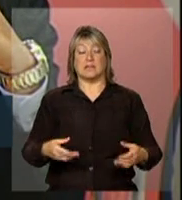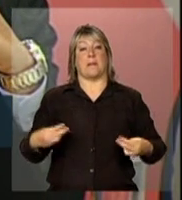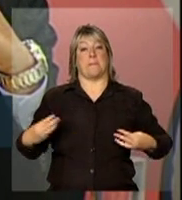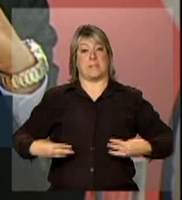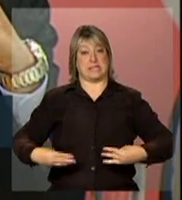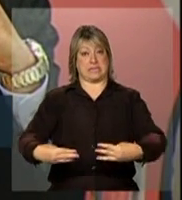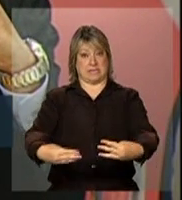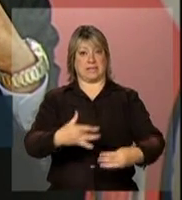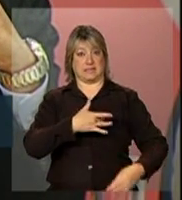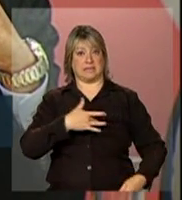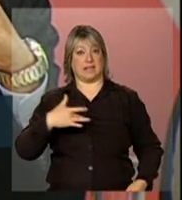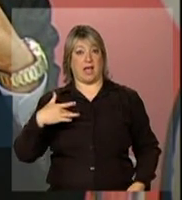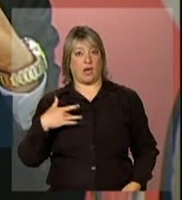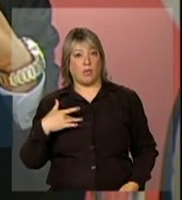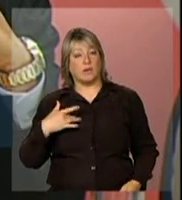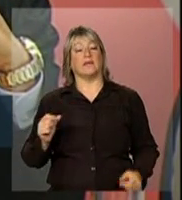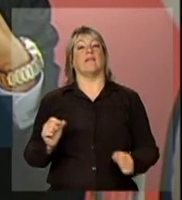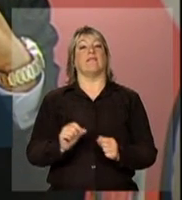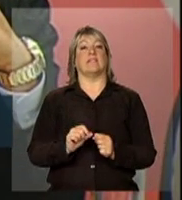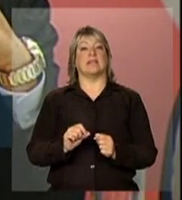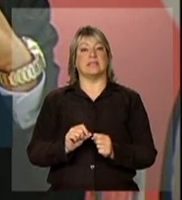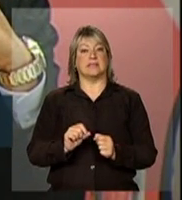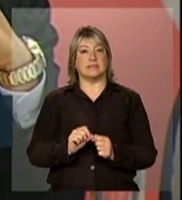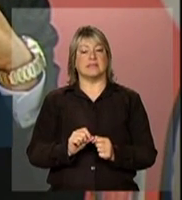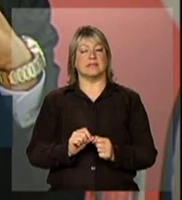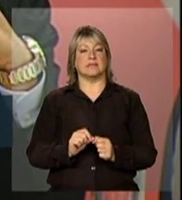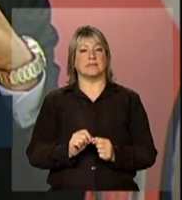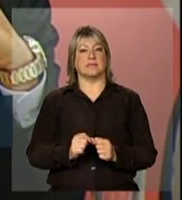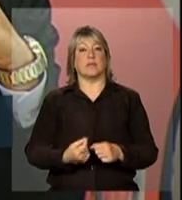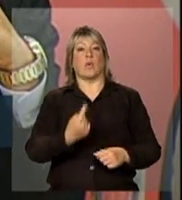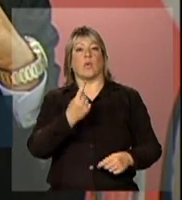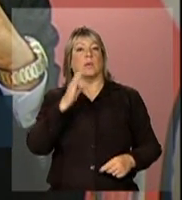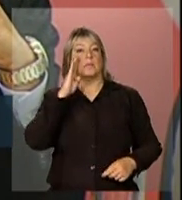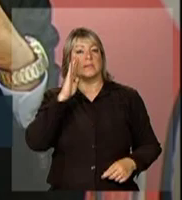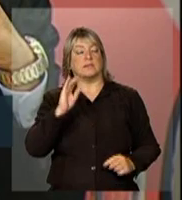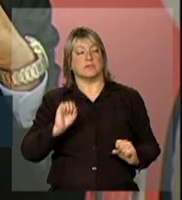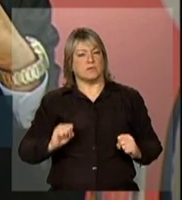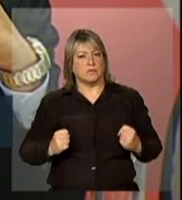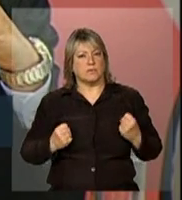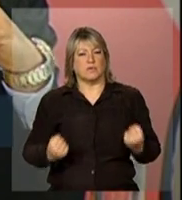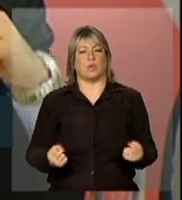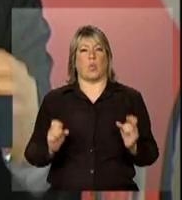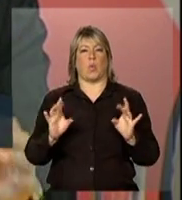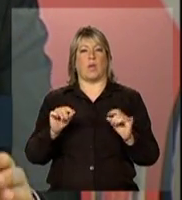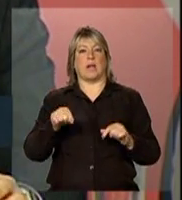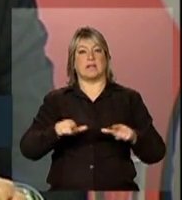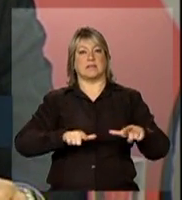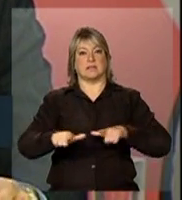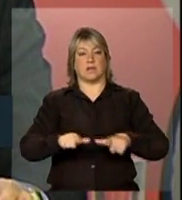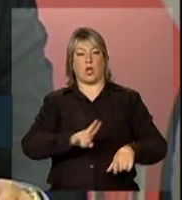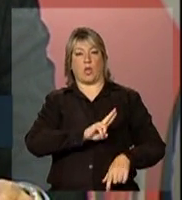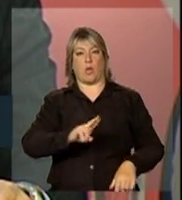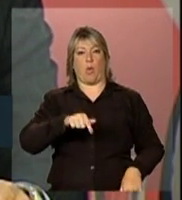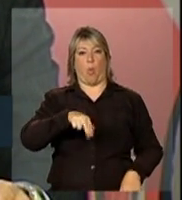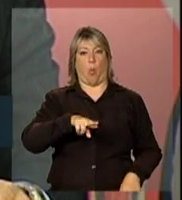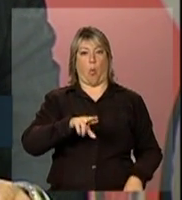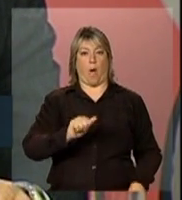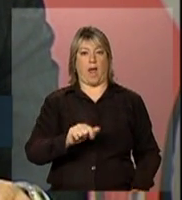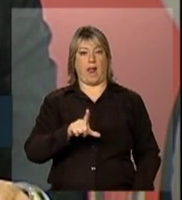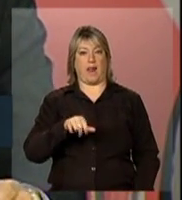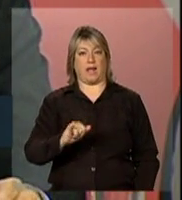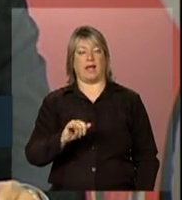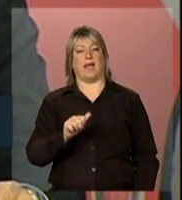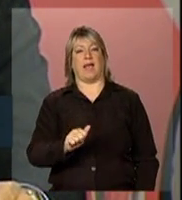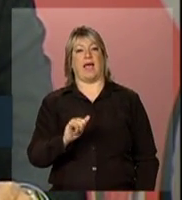da Saúde fez um primeiro esforço de qualificação desse serviço chamado Quali-AIDS, que foi uma